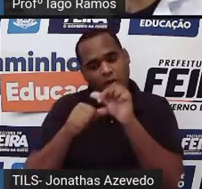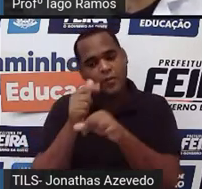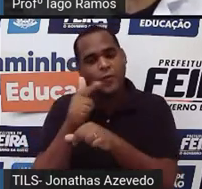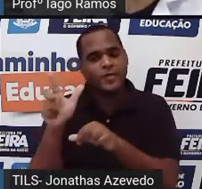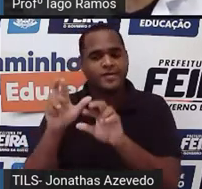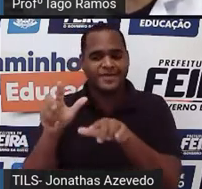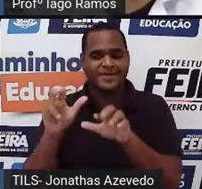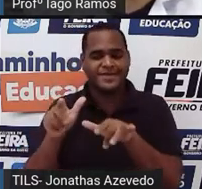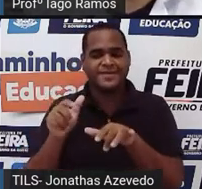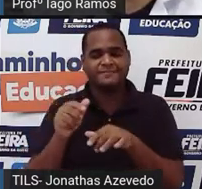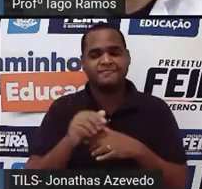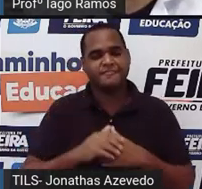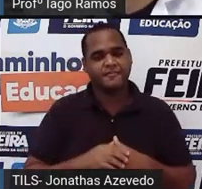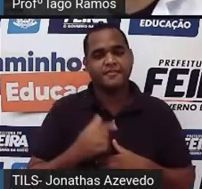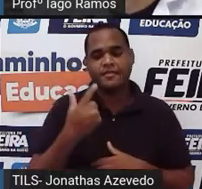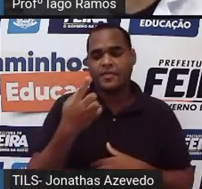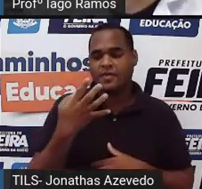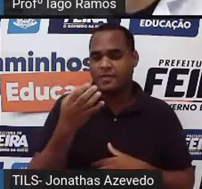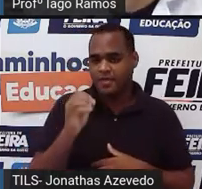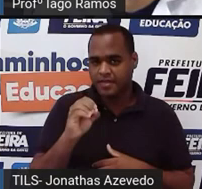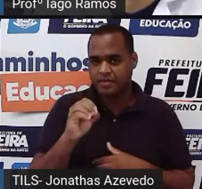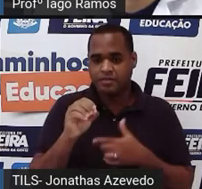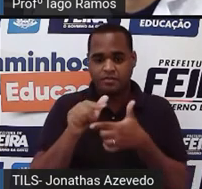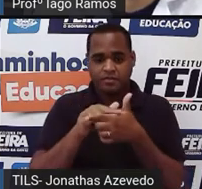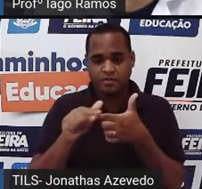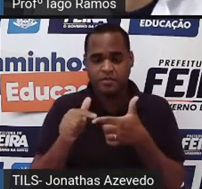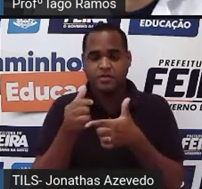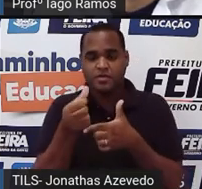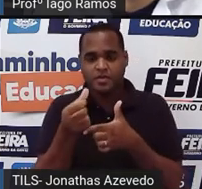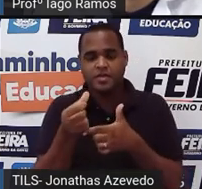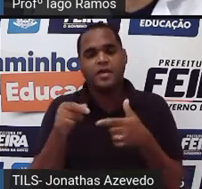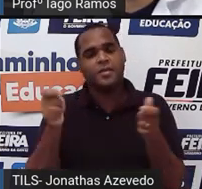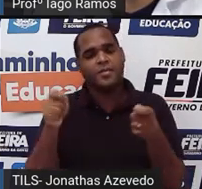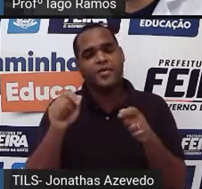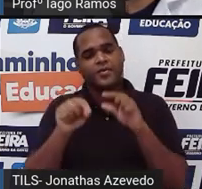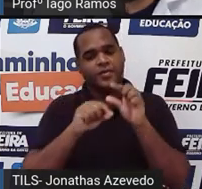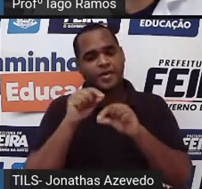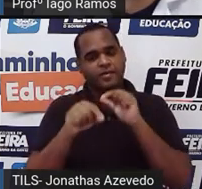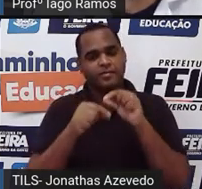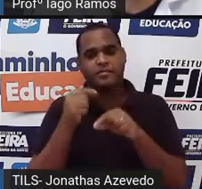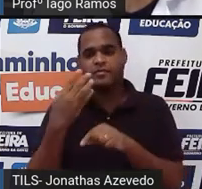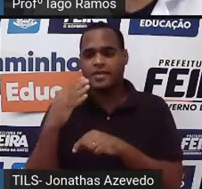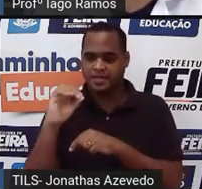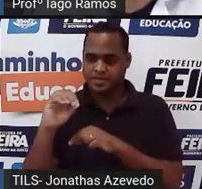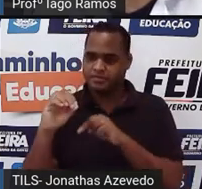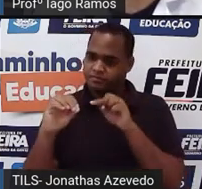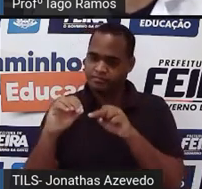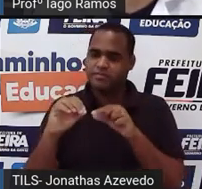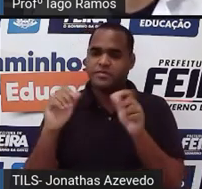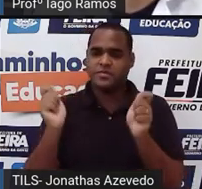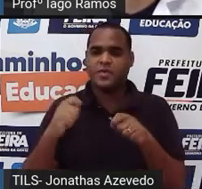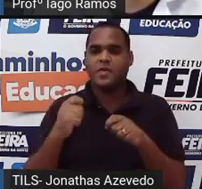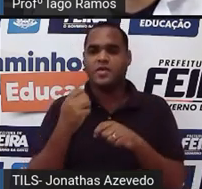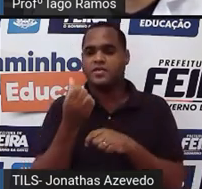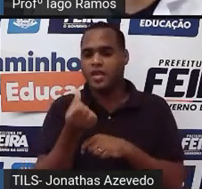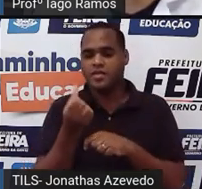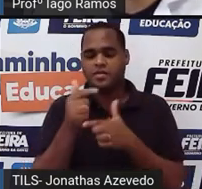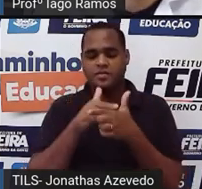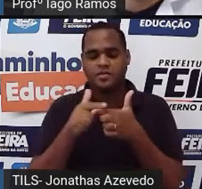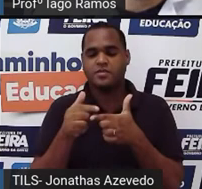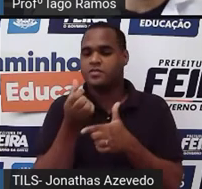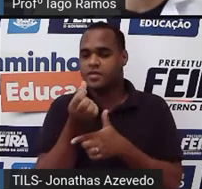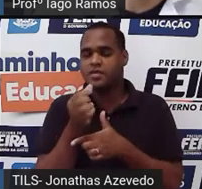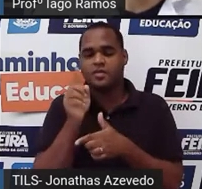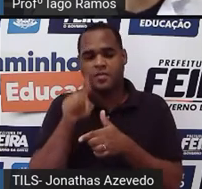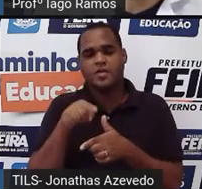então duzentos e quarenta dividido por seis vai dar quarenta tá? e o seis dividido por seis dá um